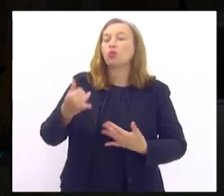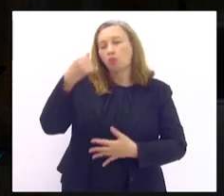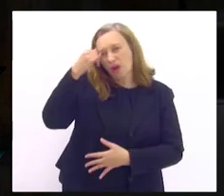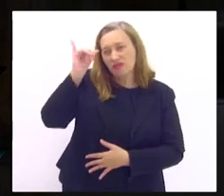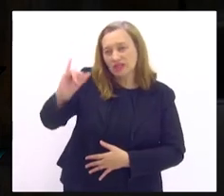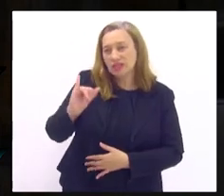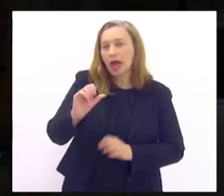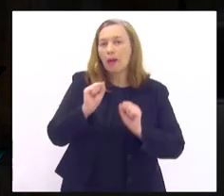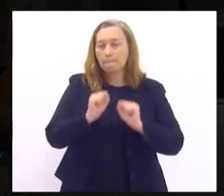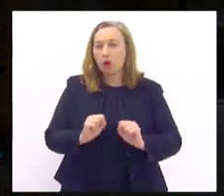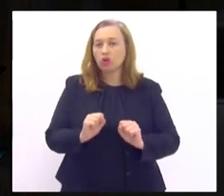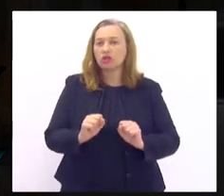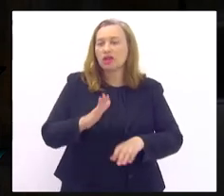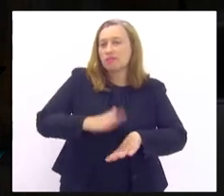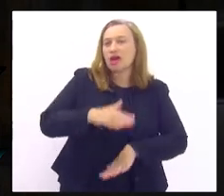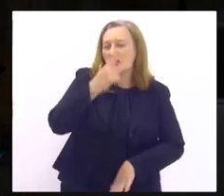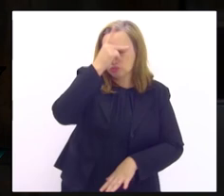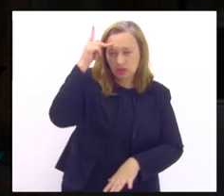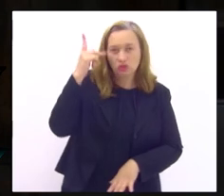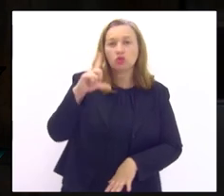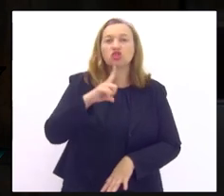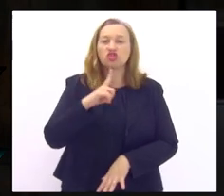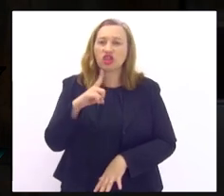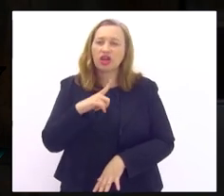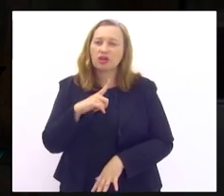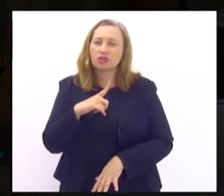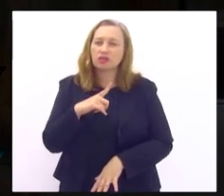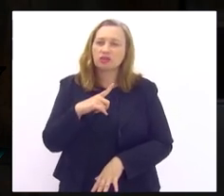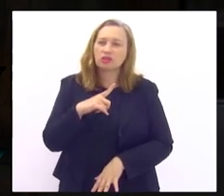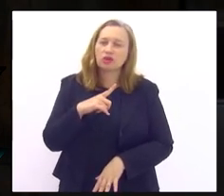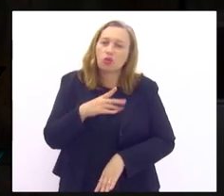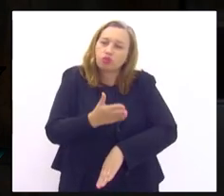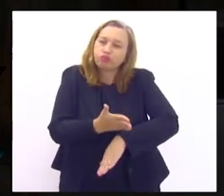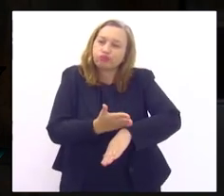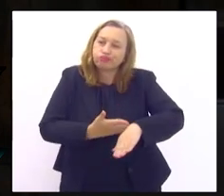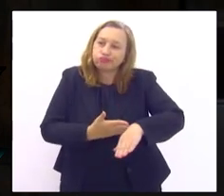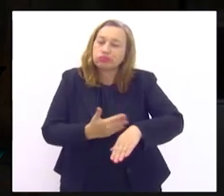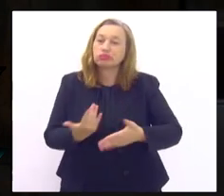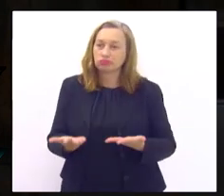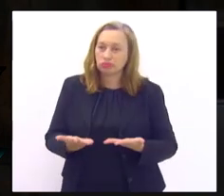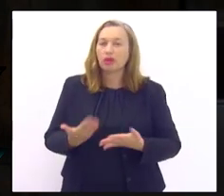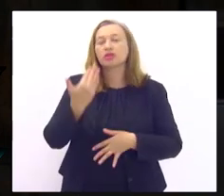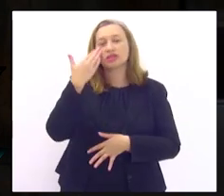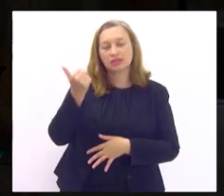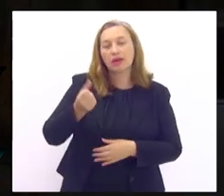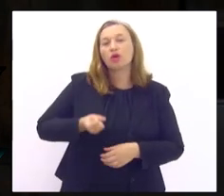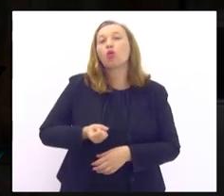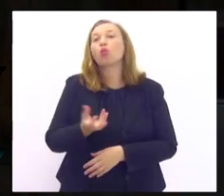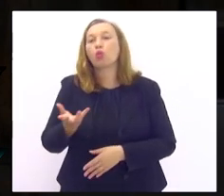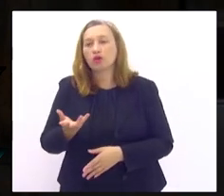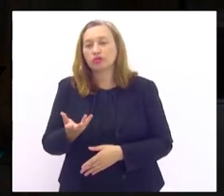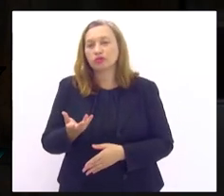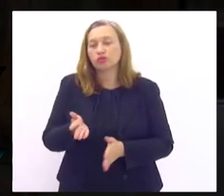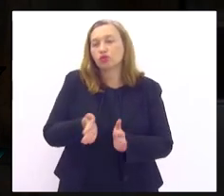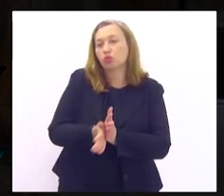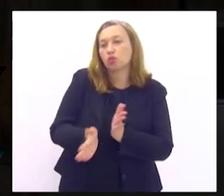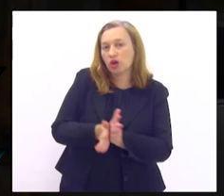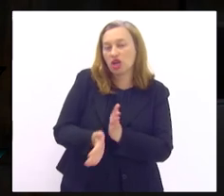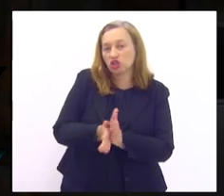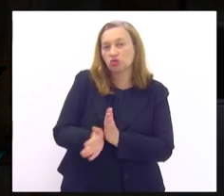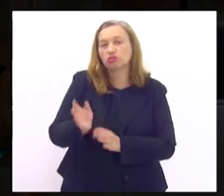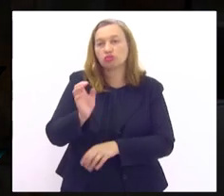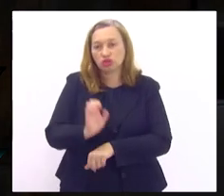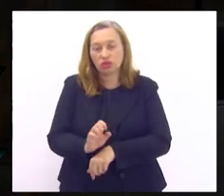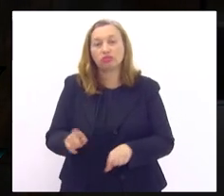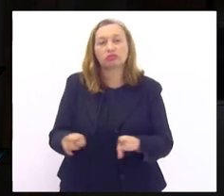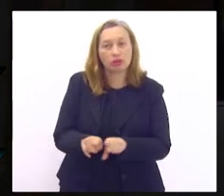que mais pessoas tenham essa amputação a gente sabe o quanto isso custa para o estado também